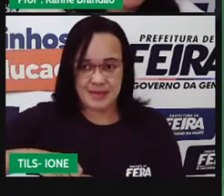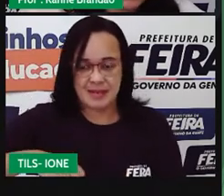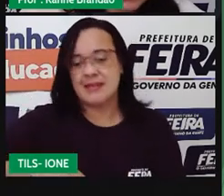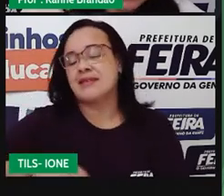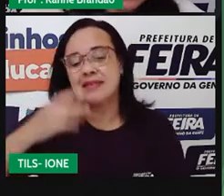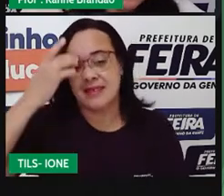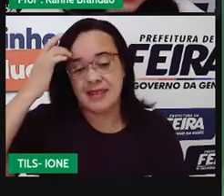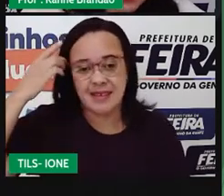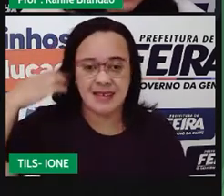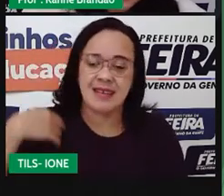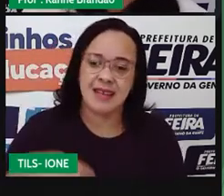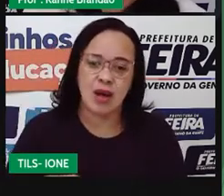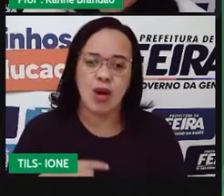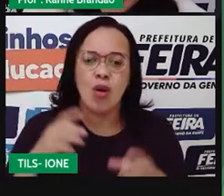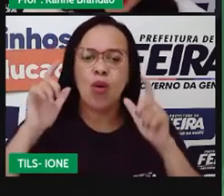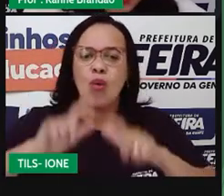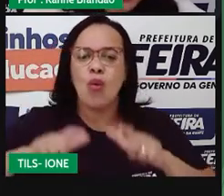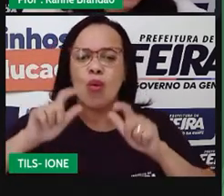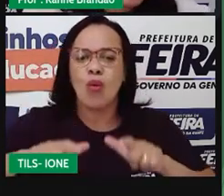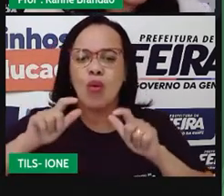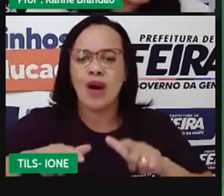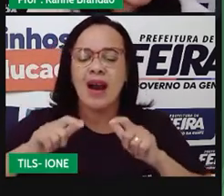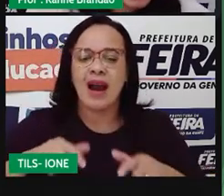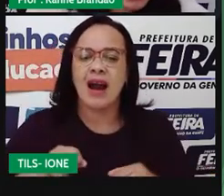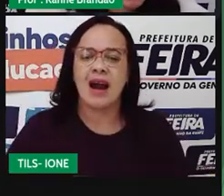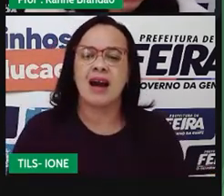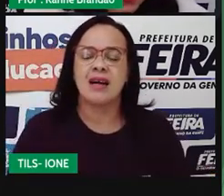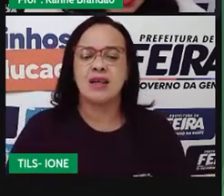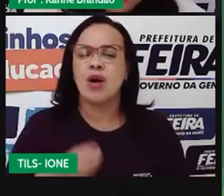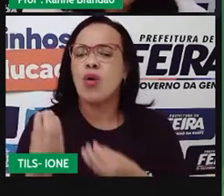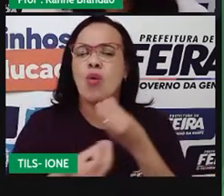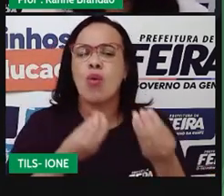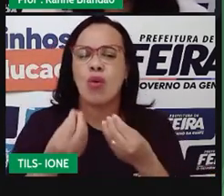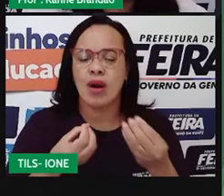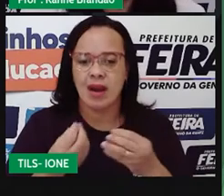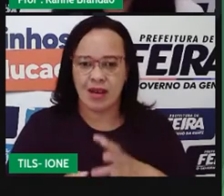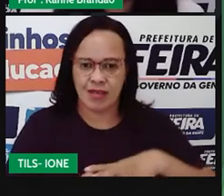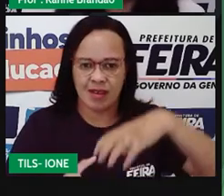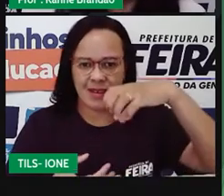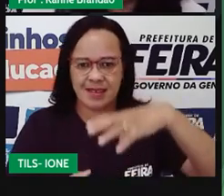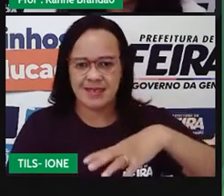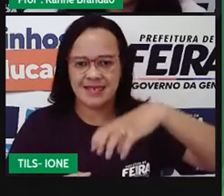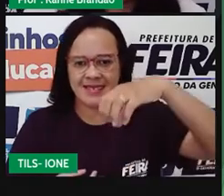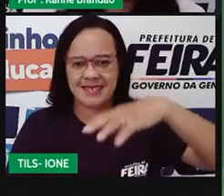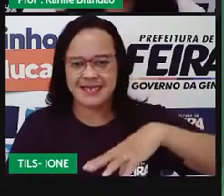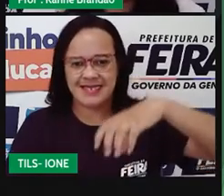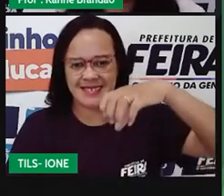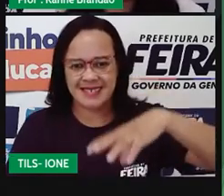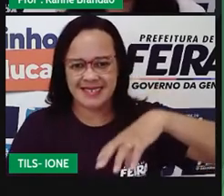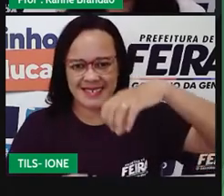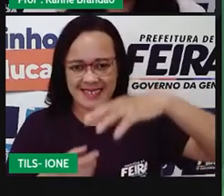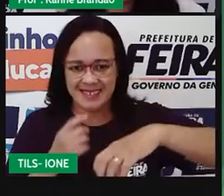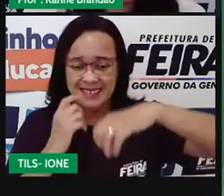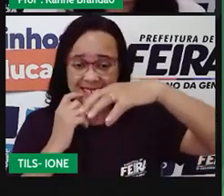anemora. O que que é isso? A anemora é um quinidário. E os peixes, eles,